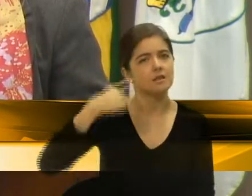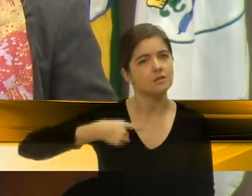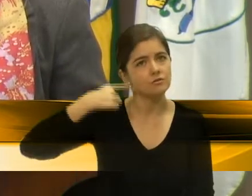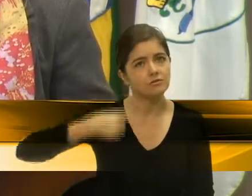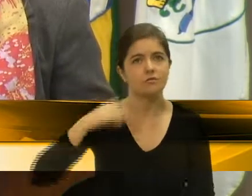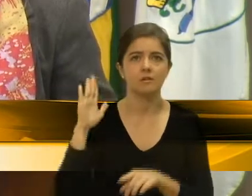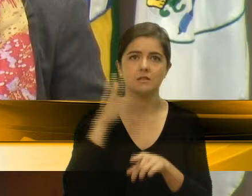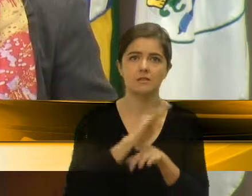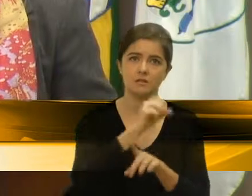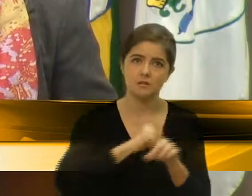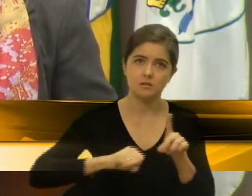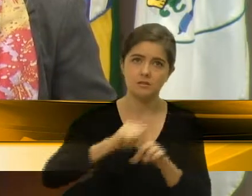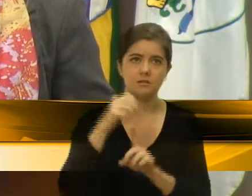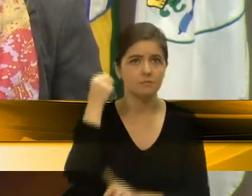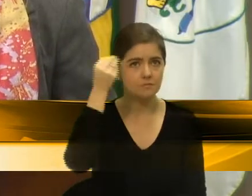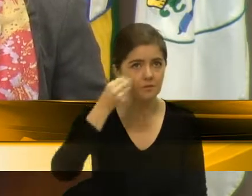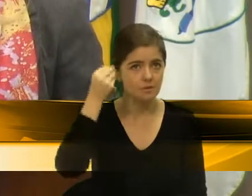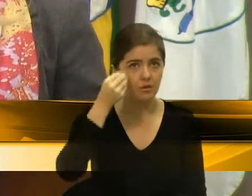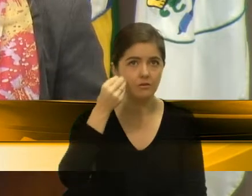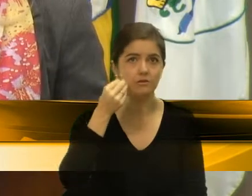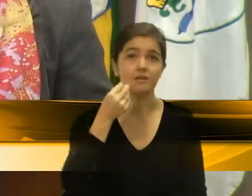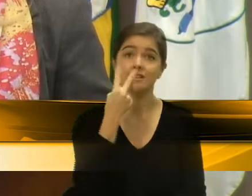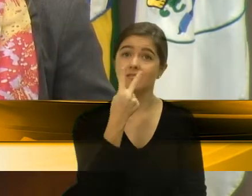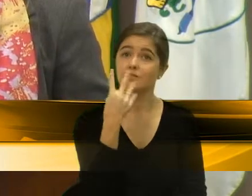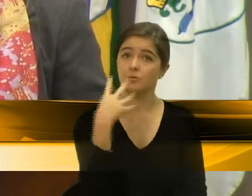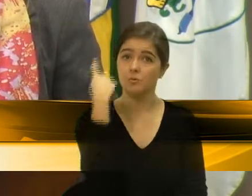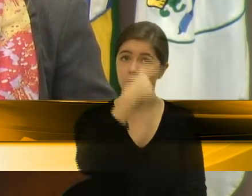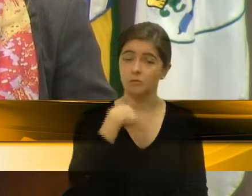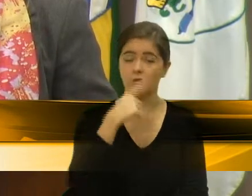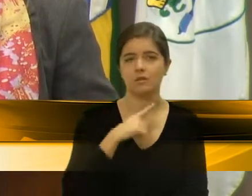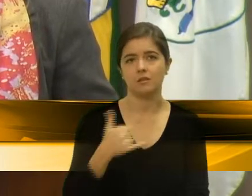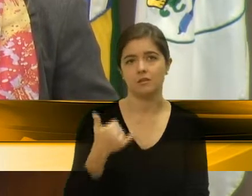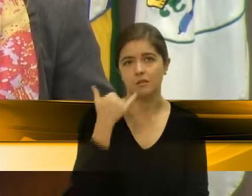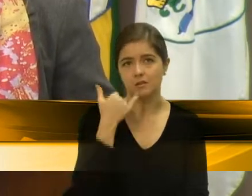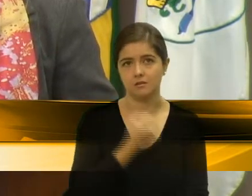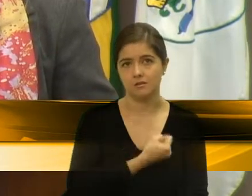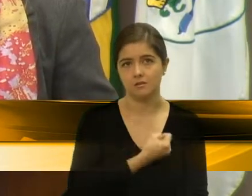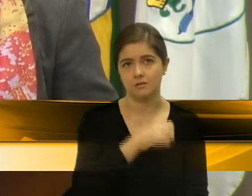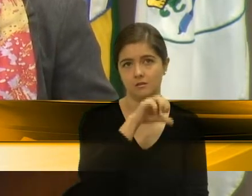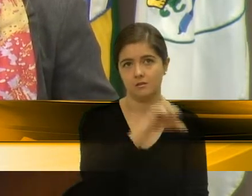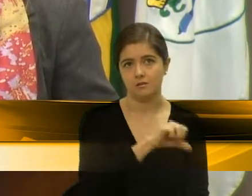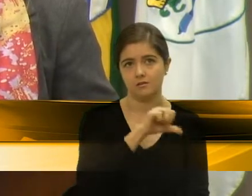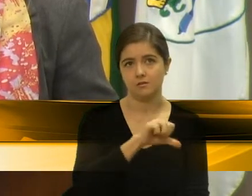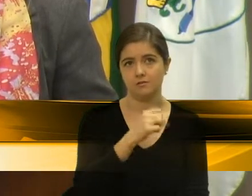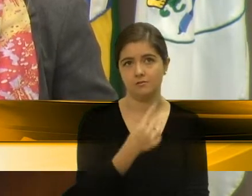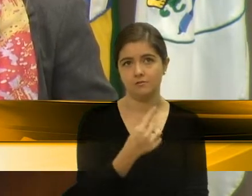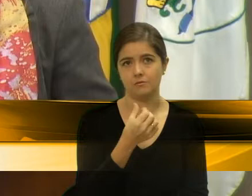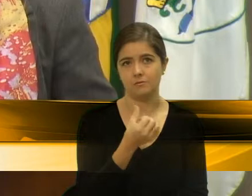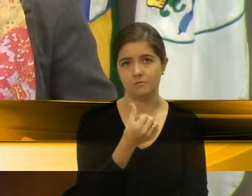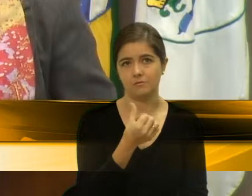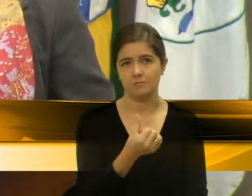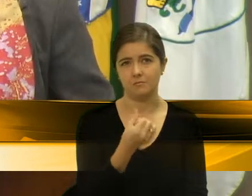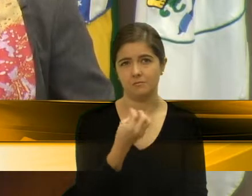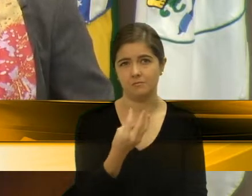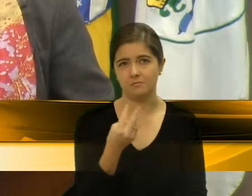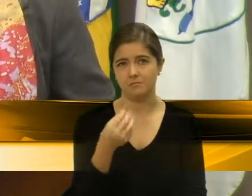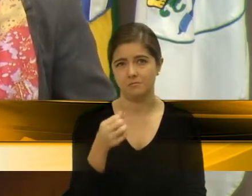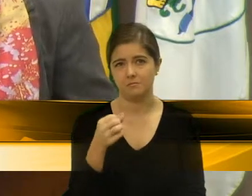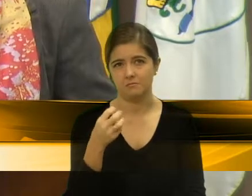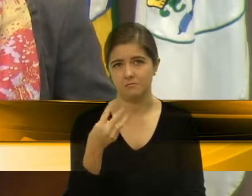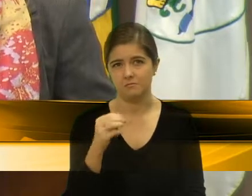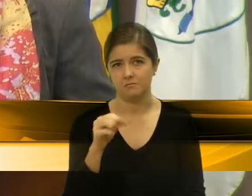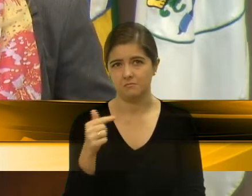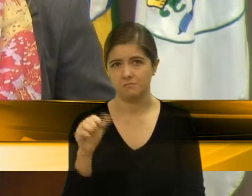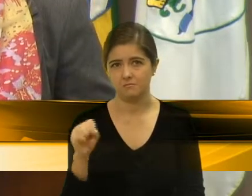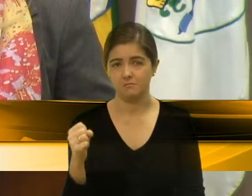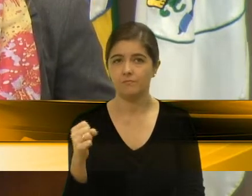social e psicólogo. E 24 horas pelo nosso telefone, que é o 991-61378. E precisamos